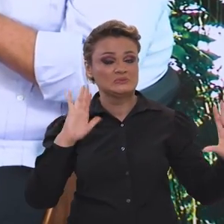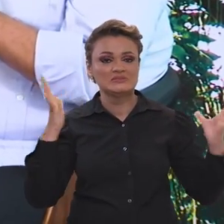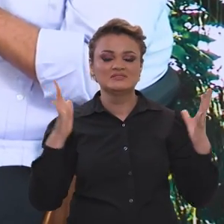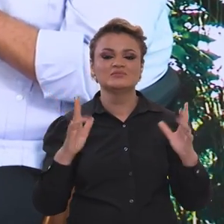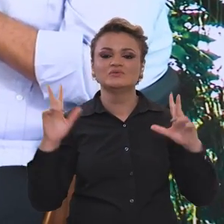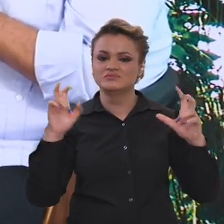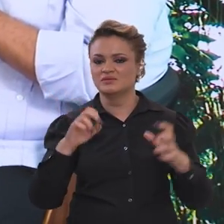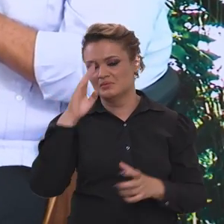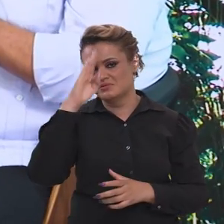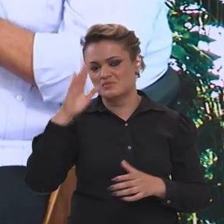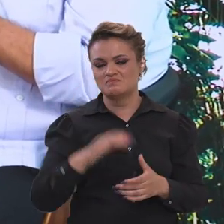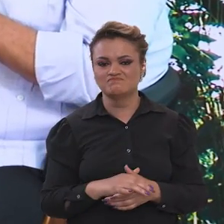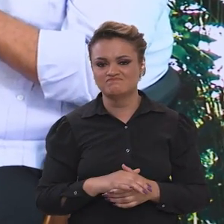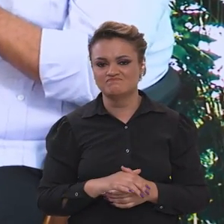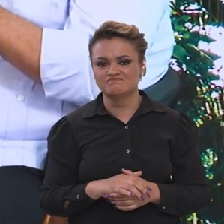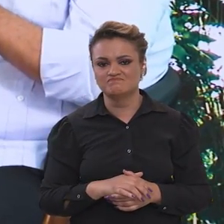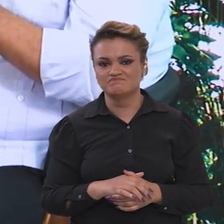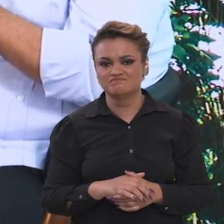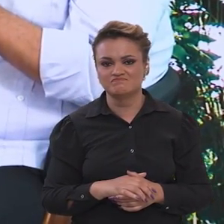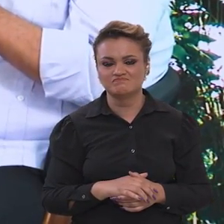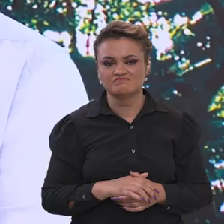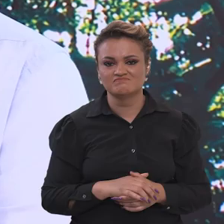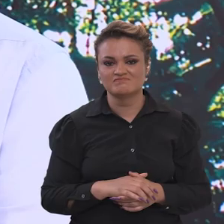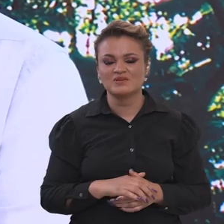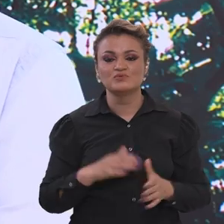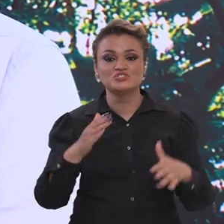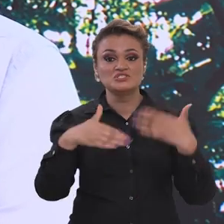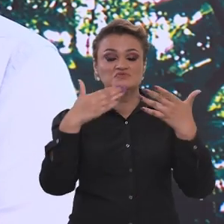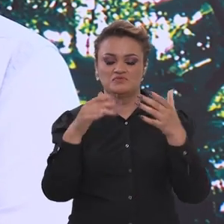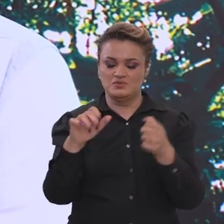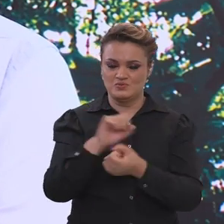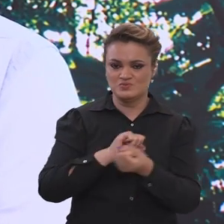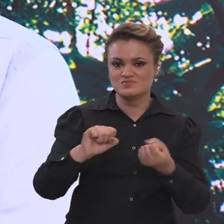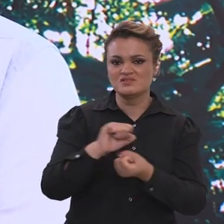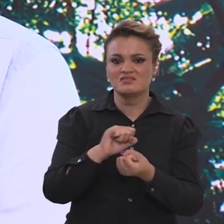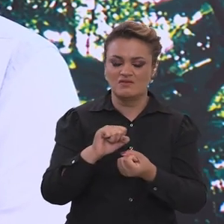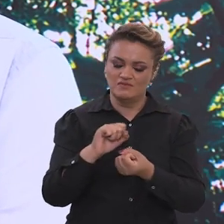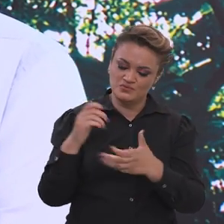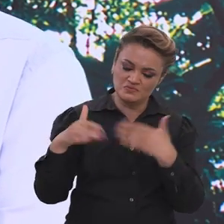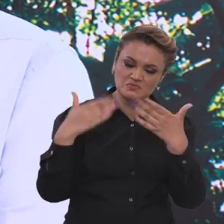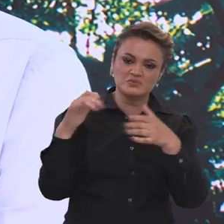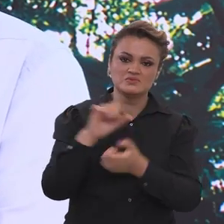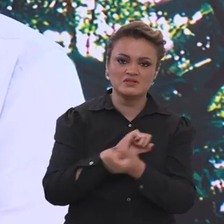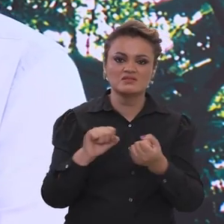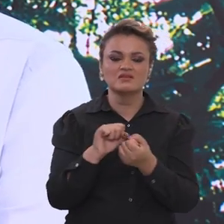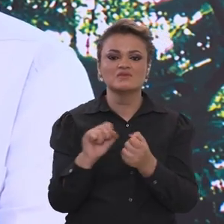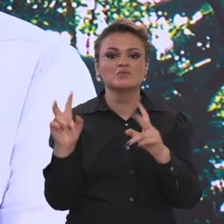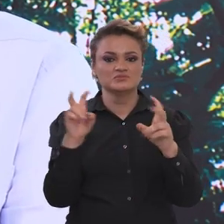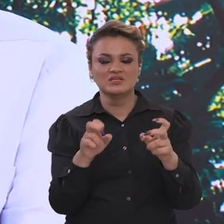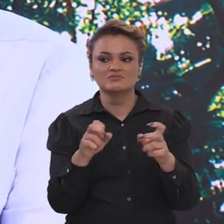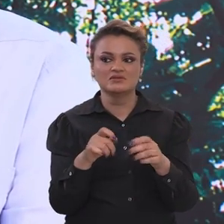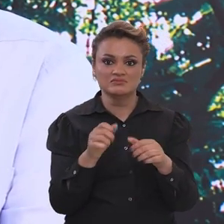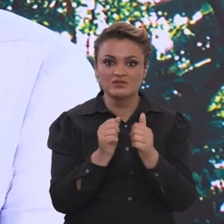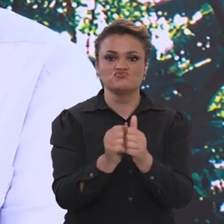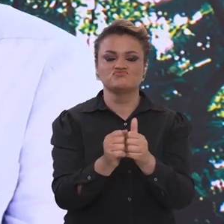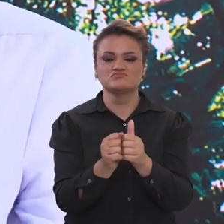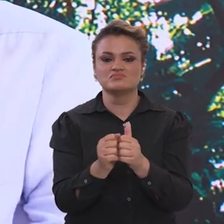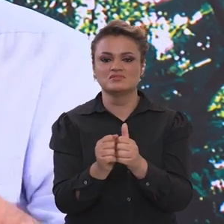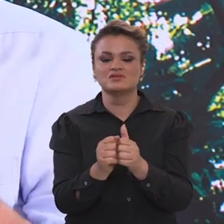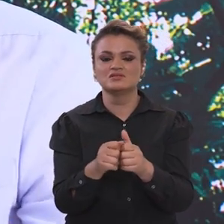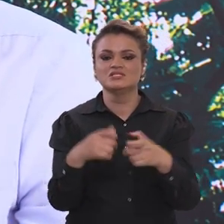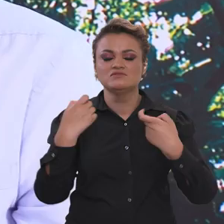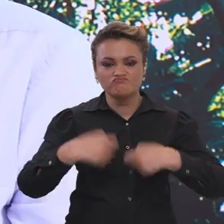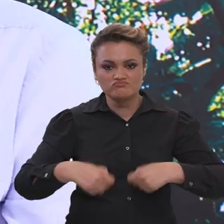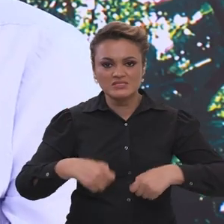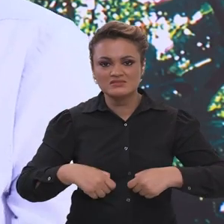mudança do clima é um tema central. O desenvolvimento sustentável é um tema que caminha junto